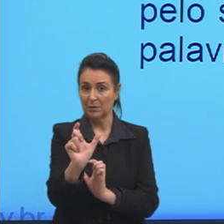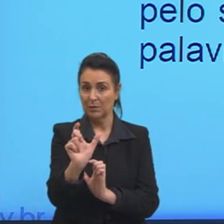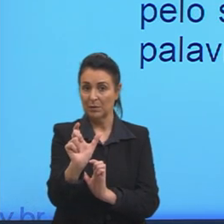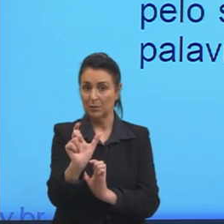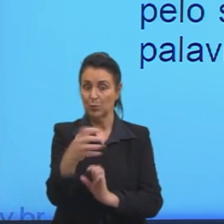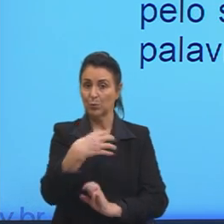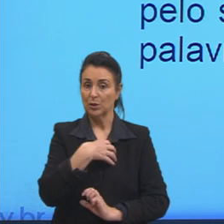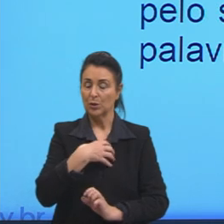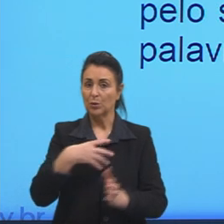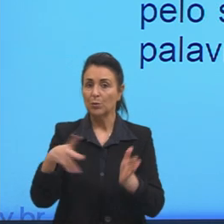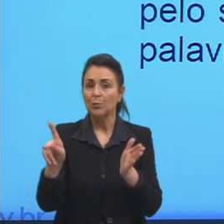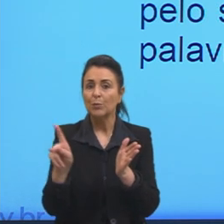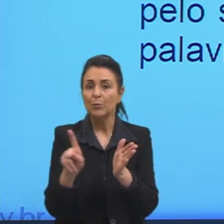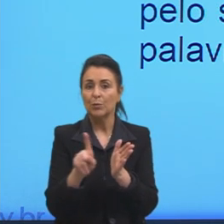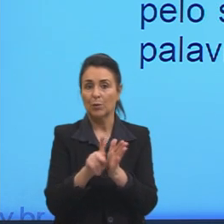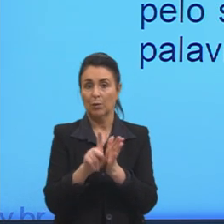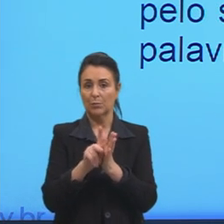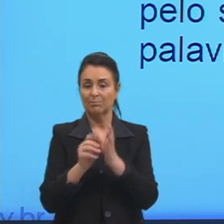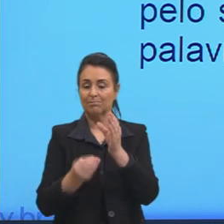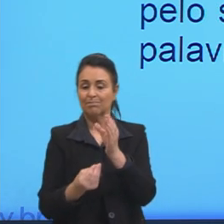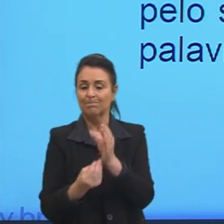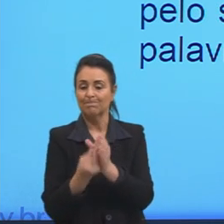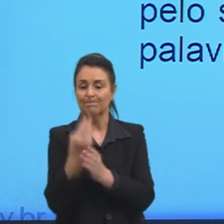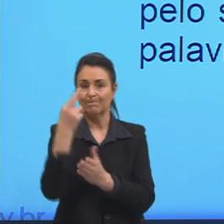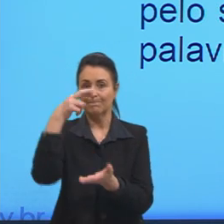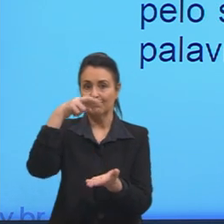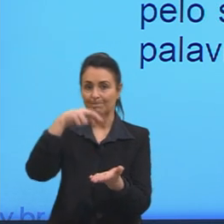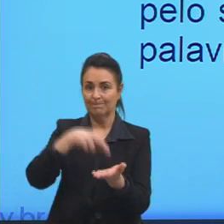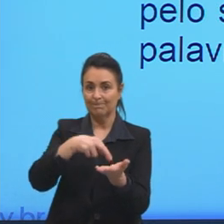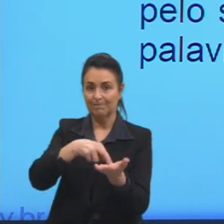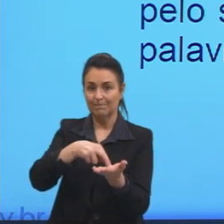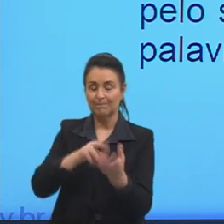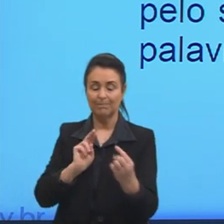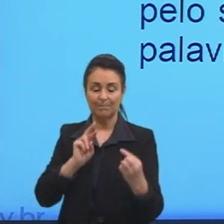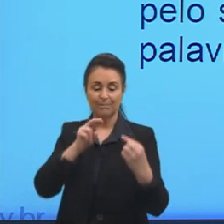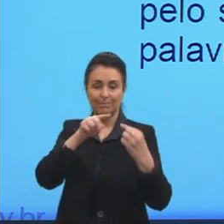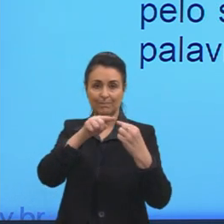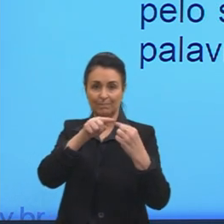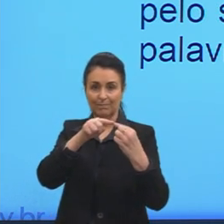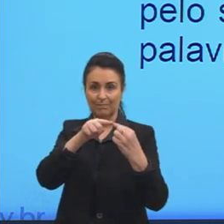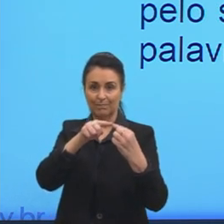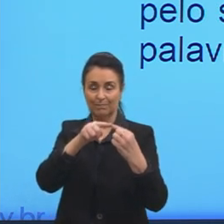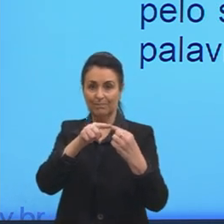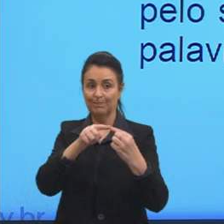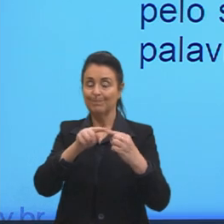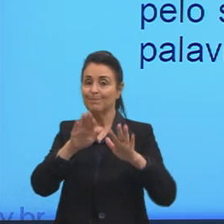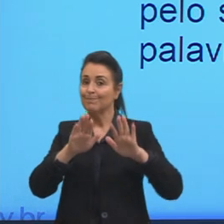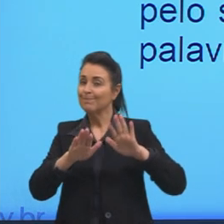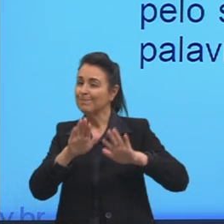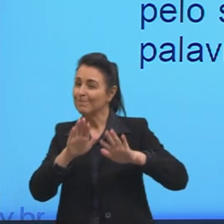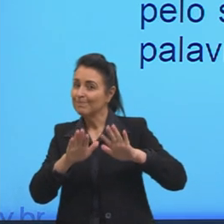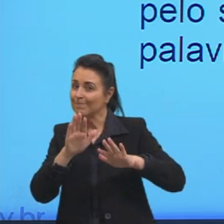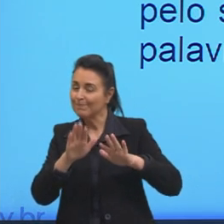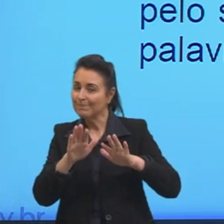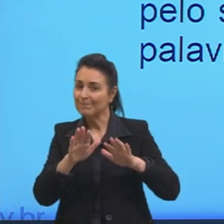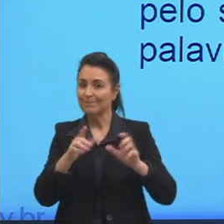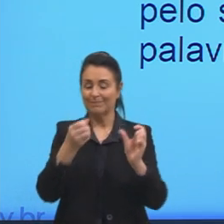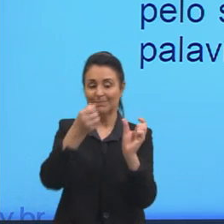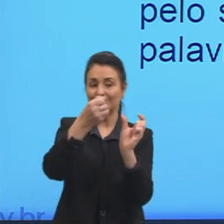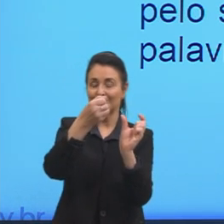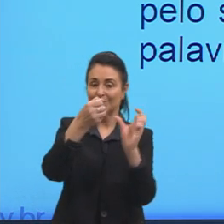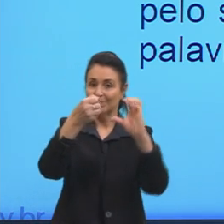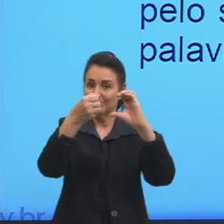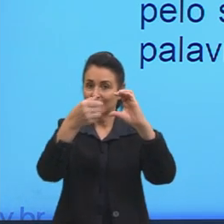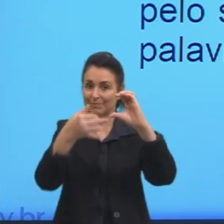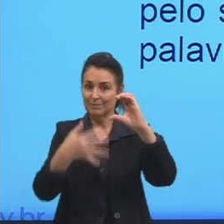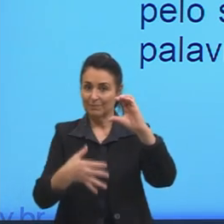original real e objetivo muitas vezes ele é caracterizado pelo sentido